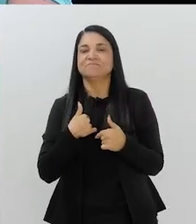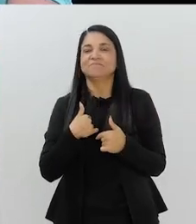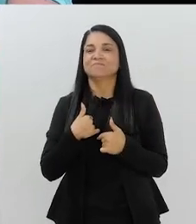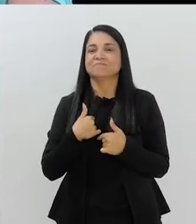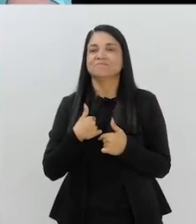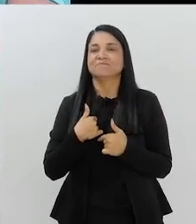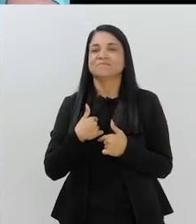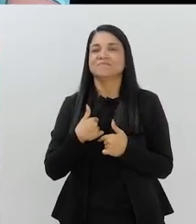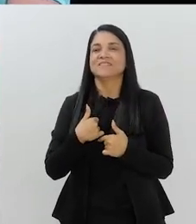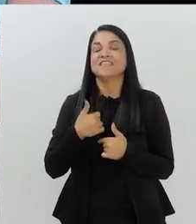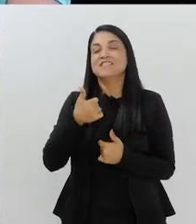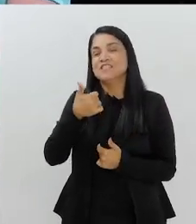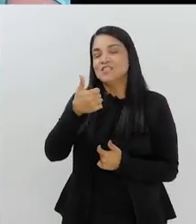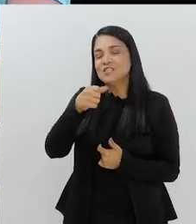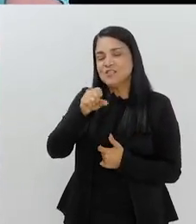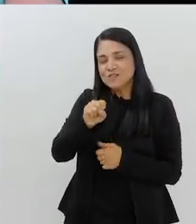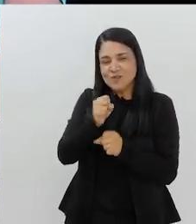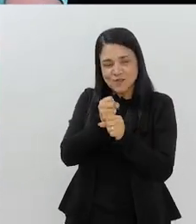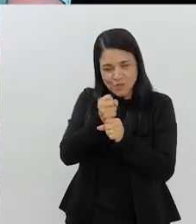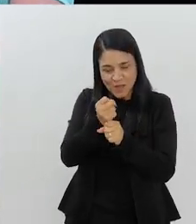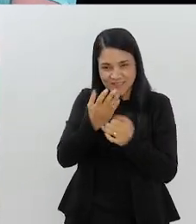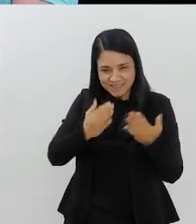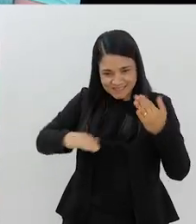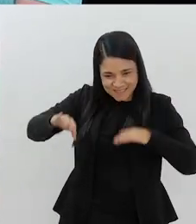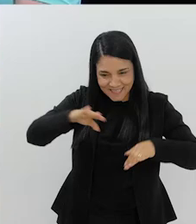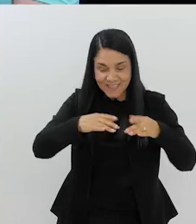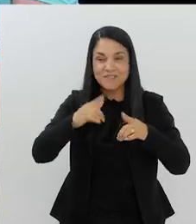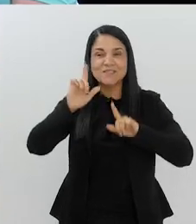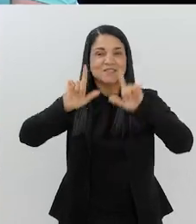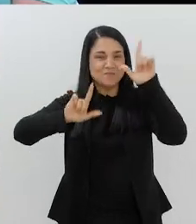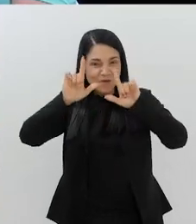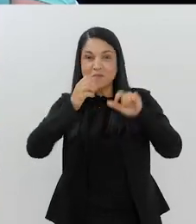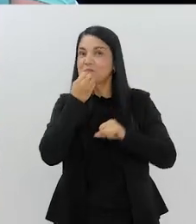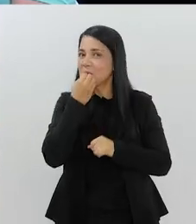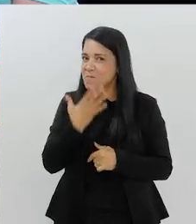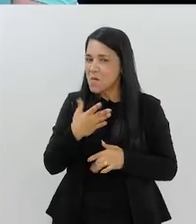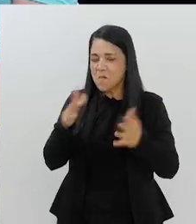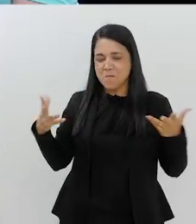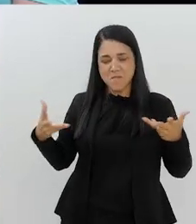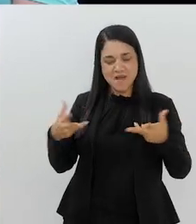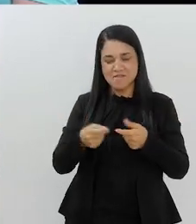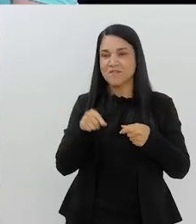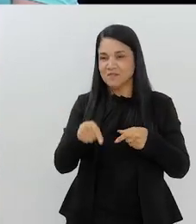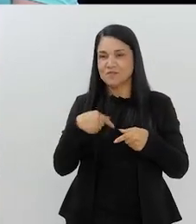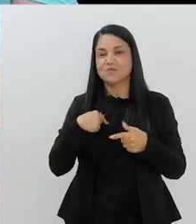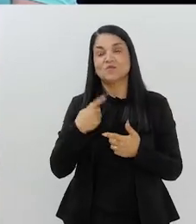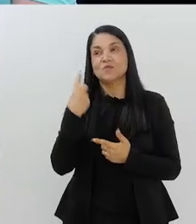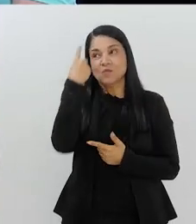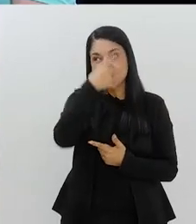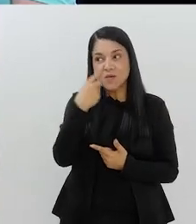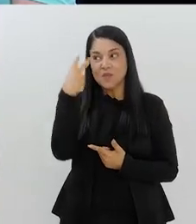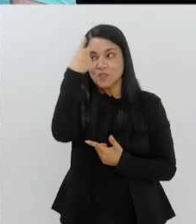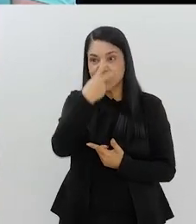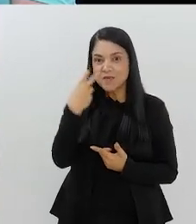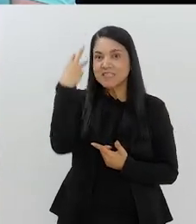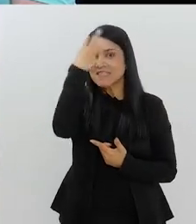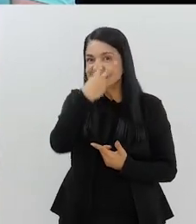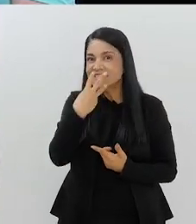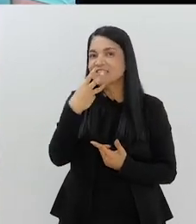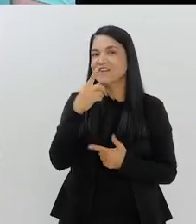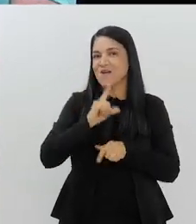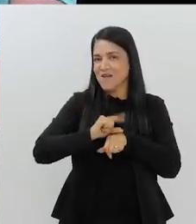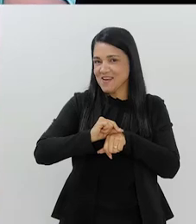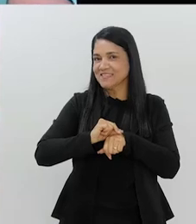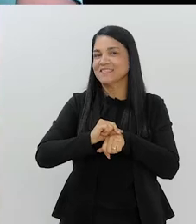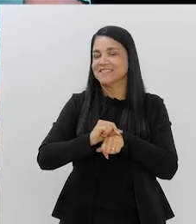pessoal. Mas, eu em 18 anos nadando, esse programa está bom, galera. Maravilhoso. Bota uma, duas, três